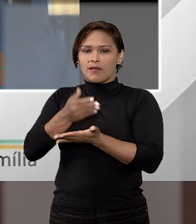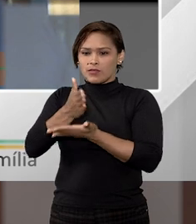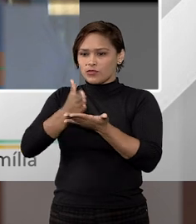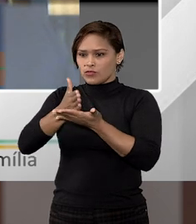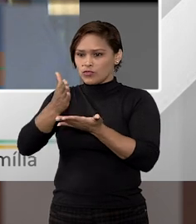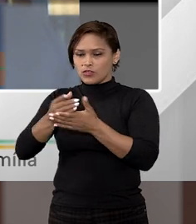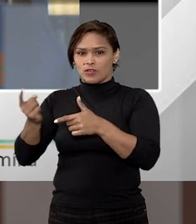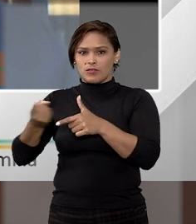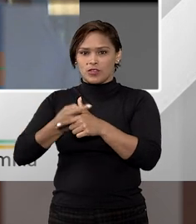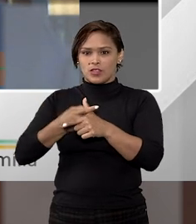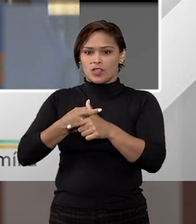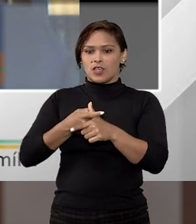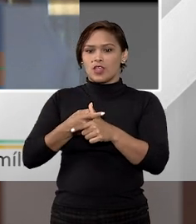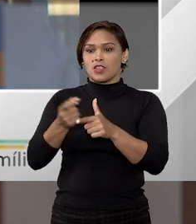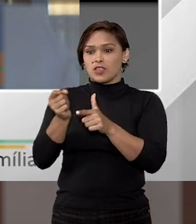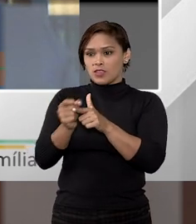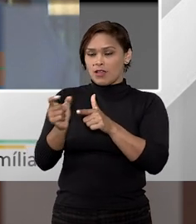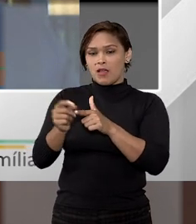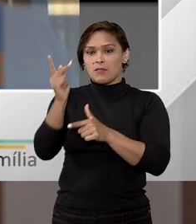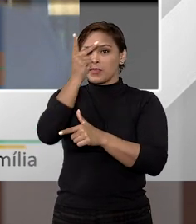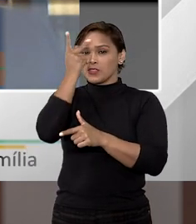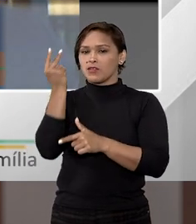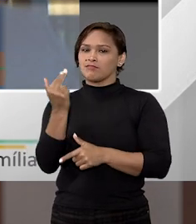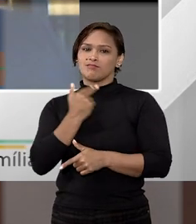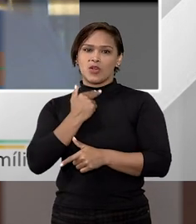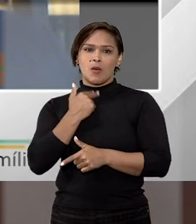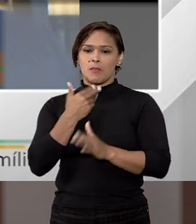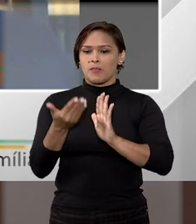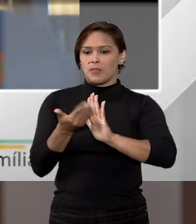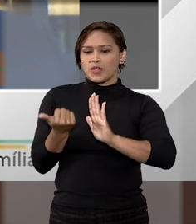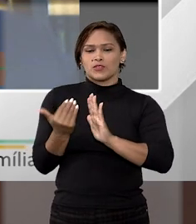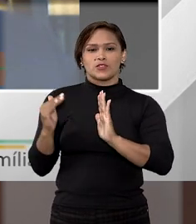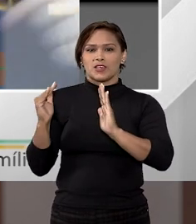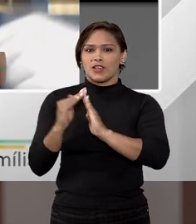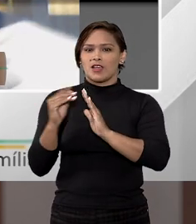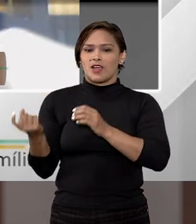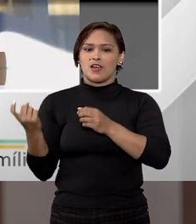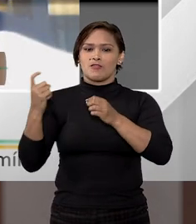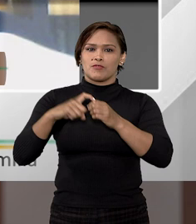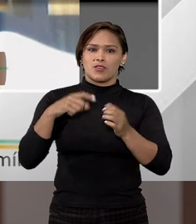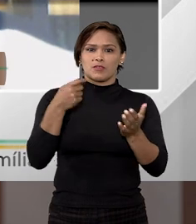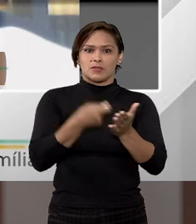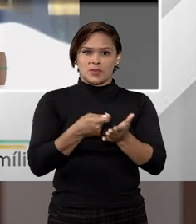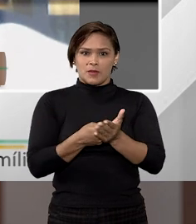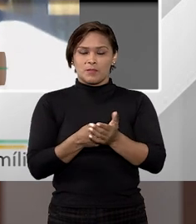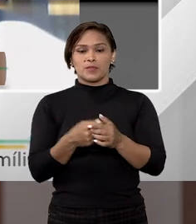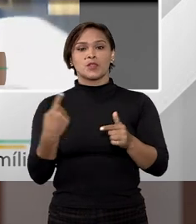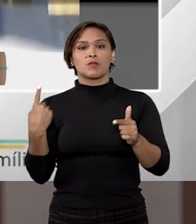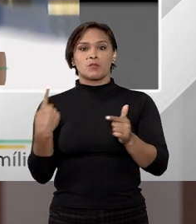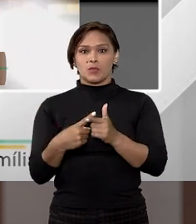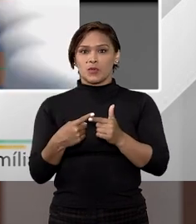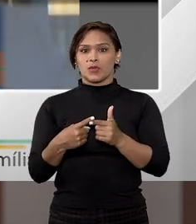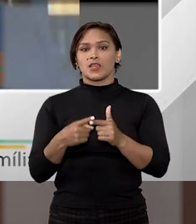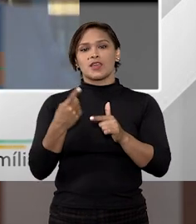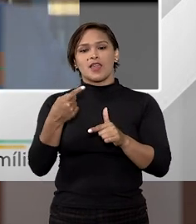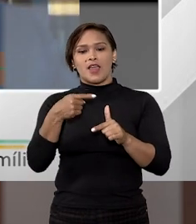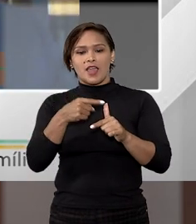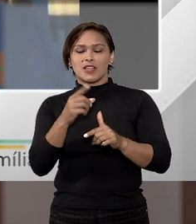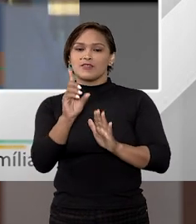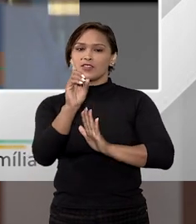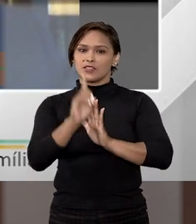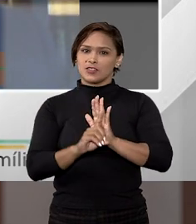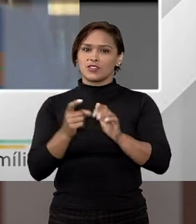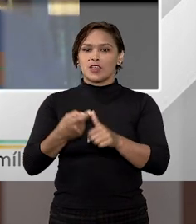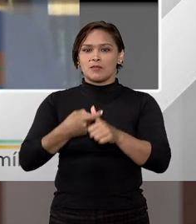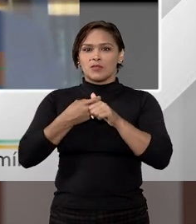dívida do inquilino que você garantiu, você não pode tomar a casa dele para reaver o que você pagou porque aí ele vai